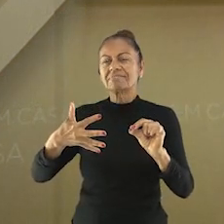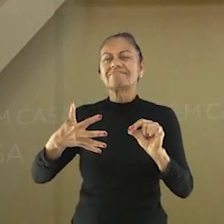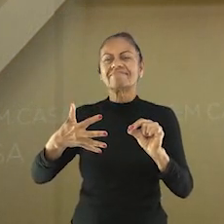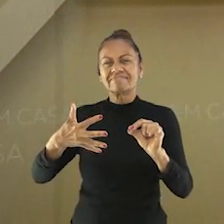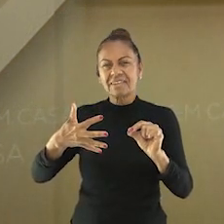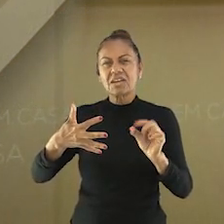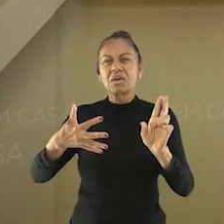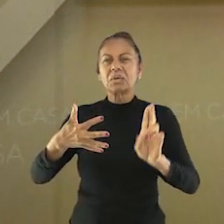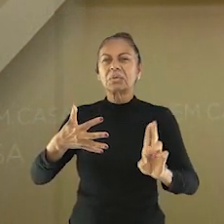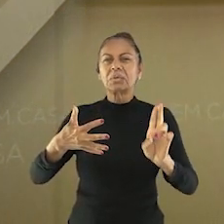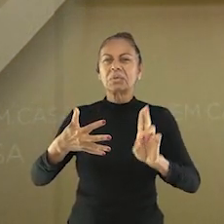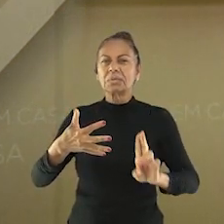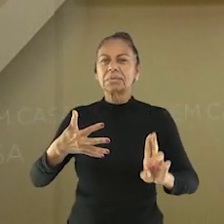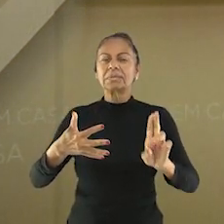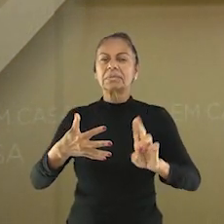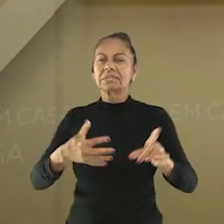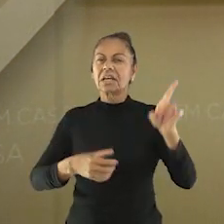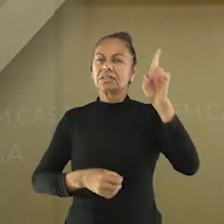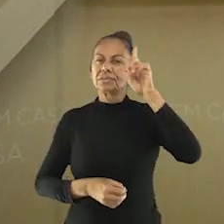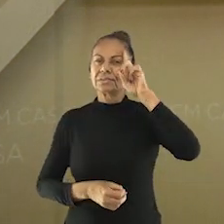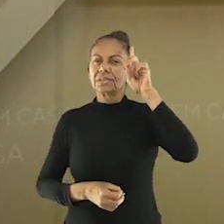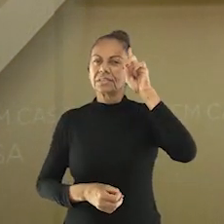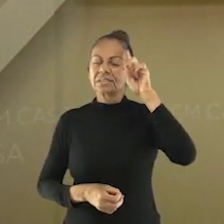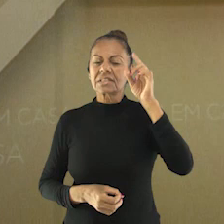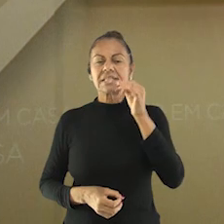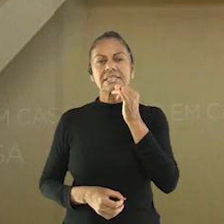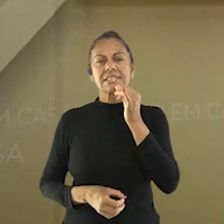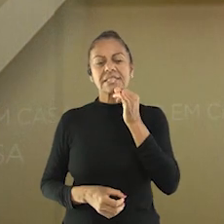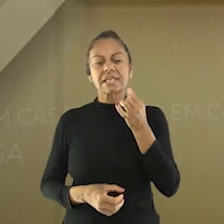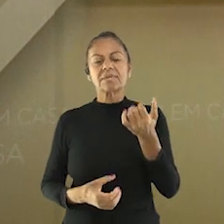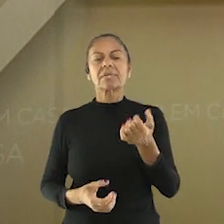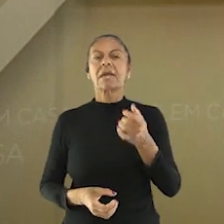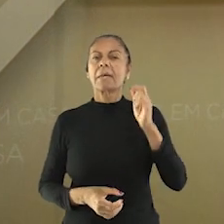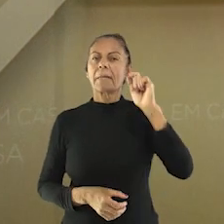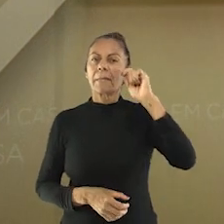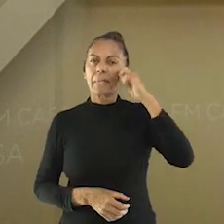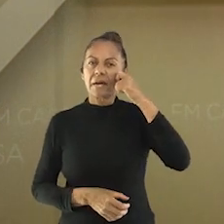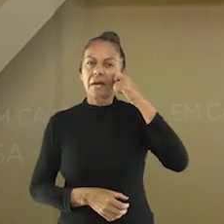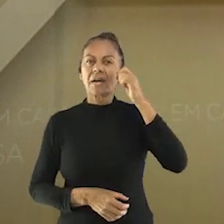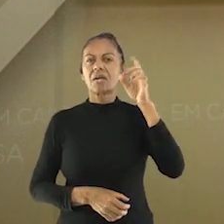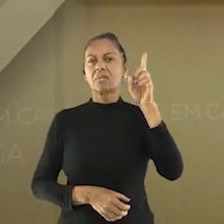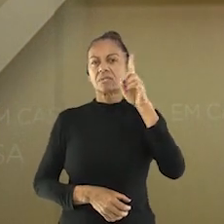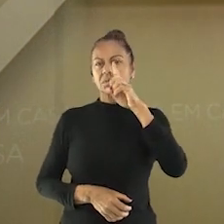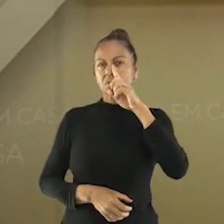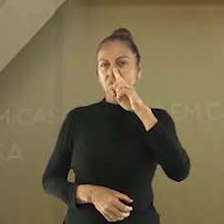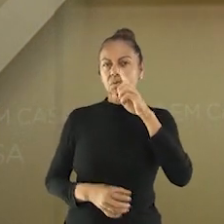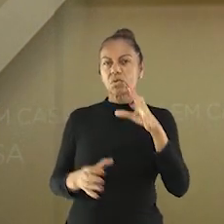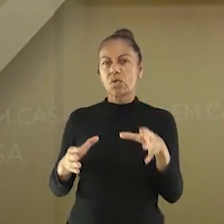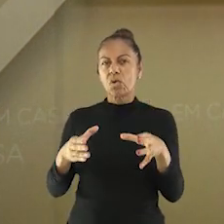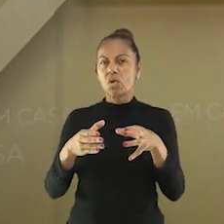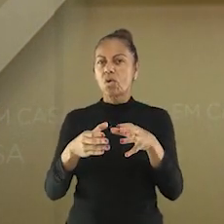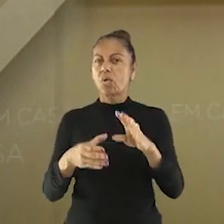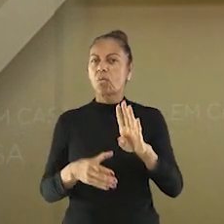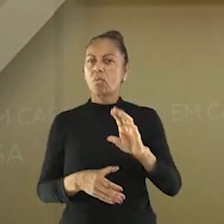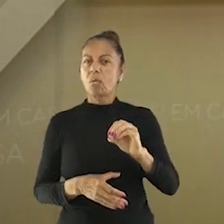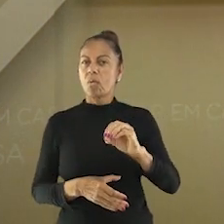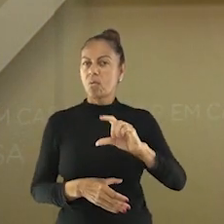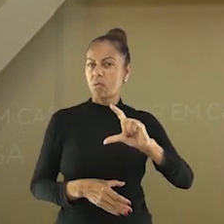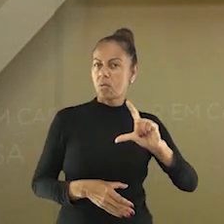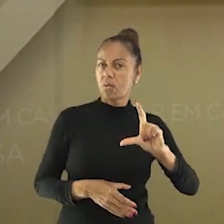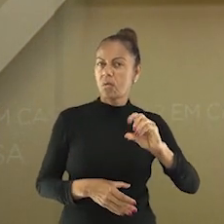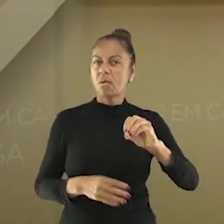na nossa rotina, no nosso cardápio. Alimentos que derivam de cereais. Por exemplo, a gente tem pães, tem biscoitos, bolo, macarrão,